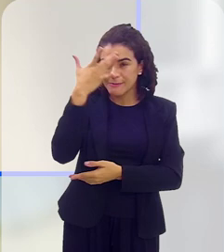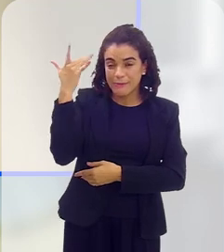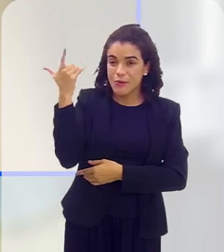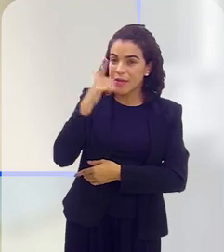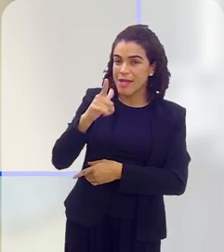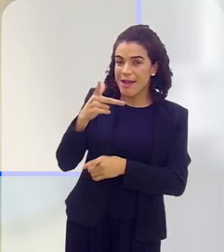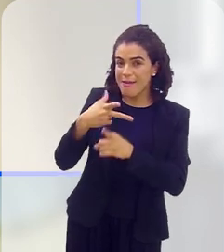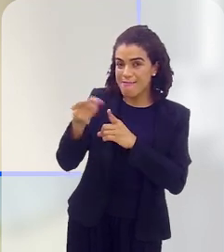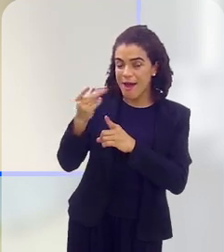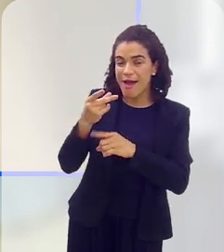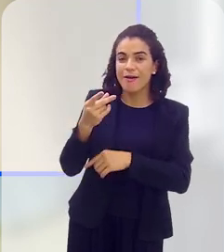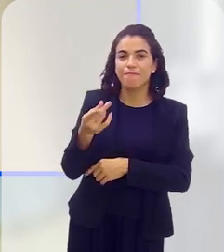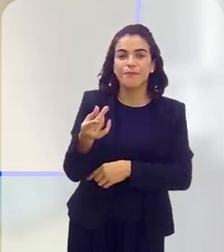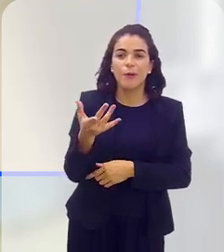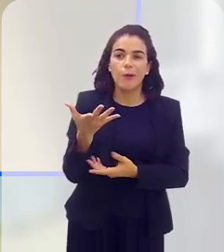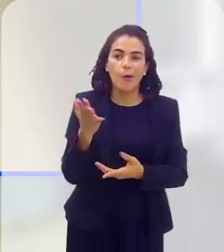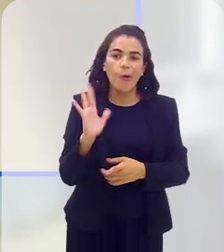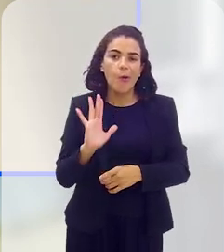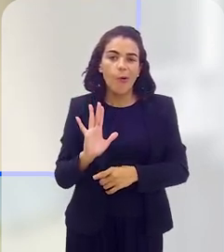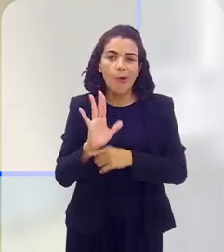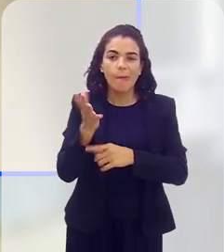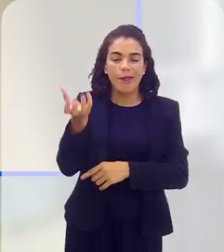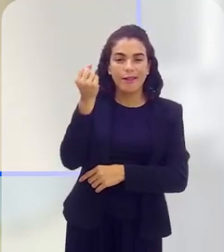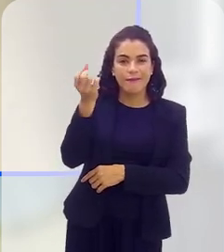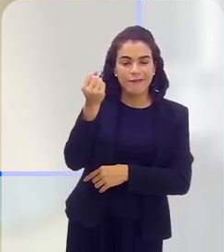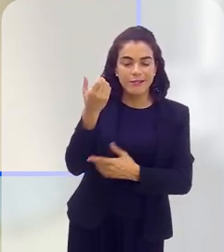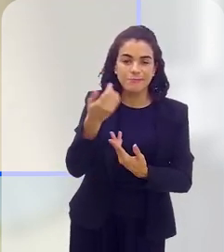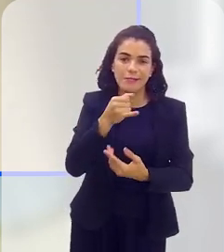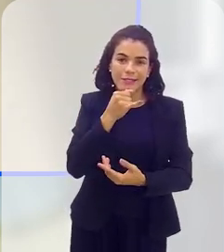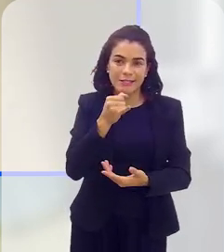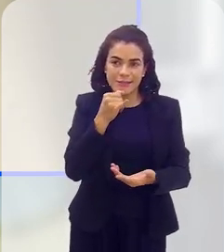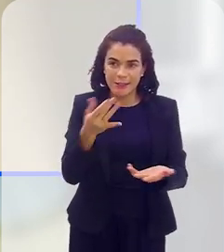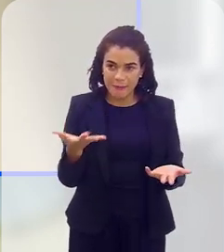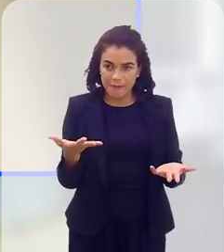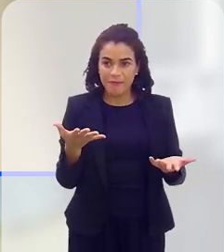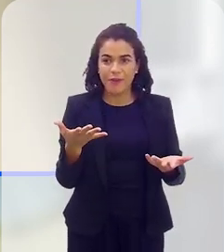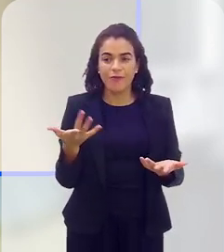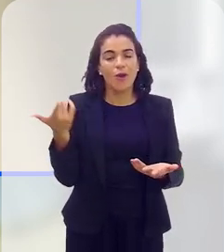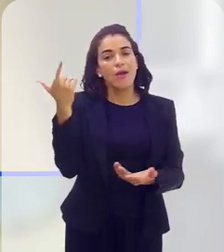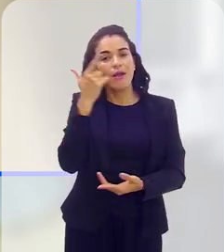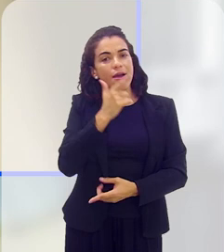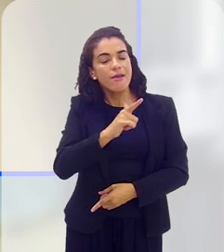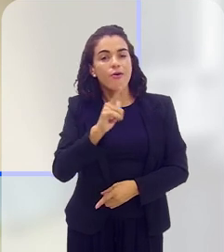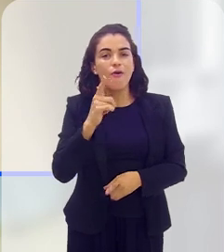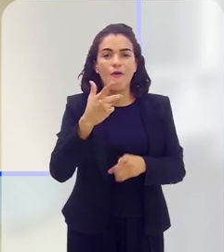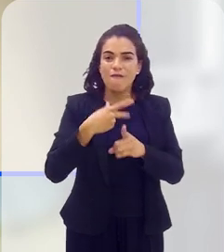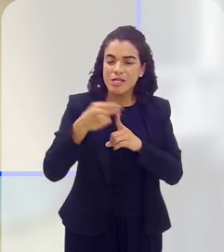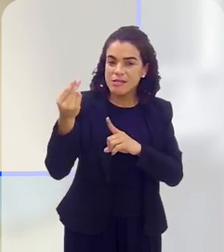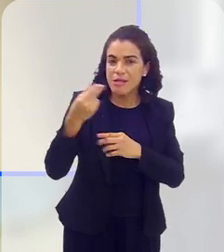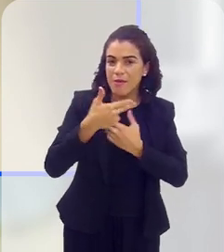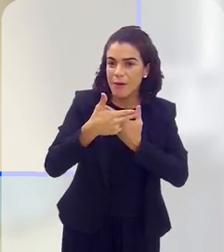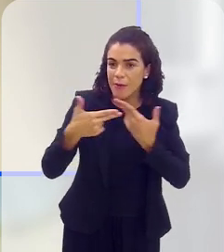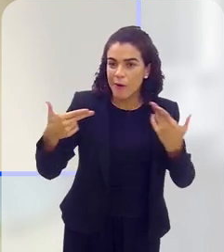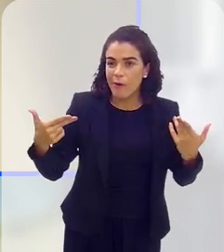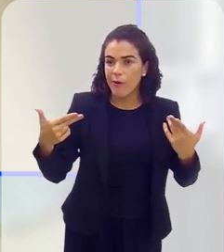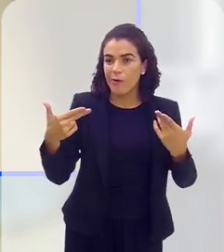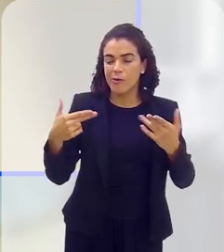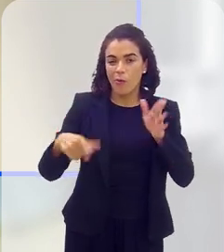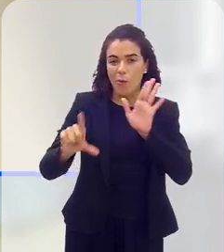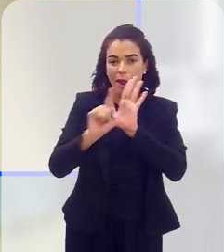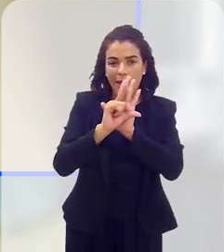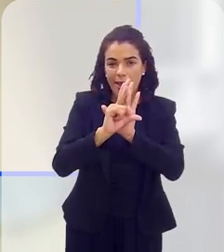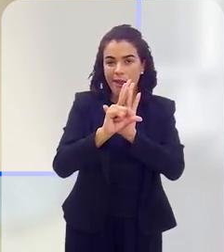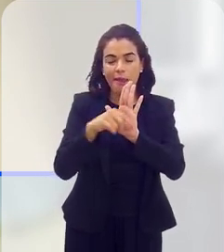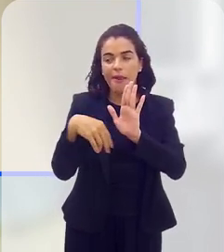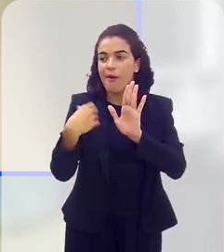quando ganham um benefício, elas não sabem que elas ganharam alguma coisa, foram contempladas por alguma, alguma, ou